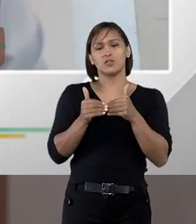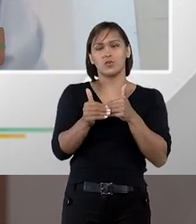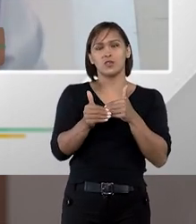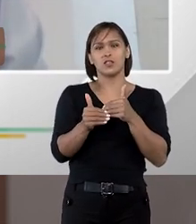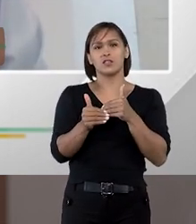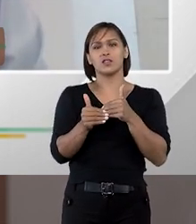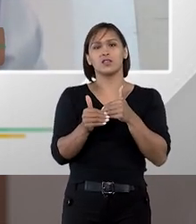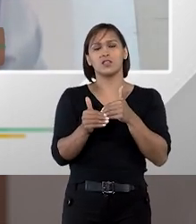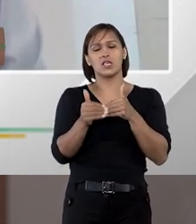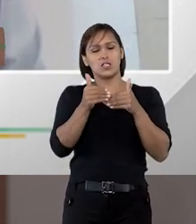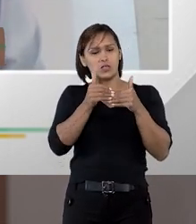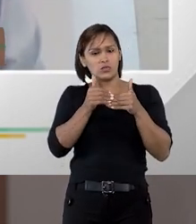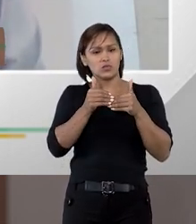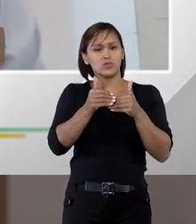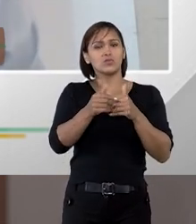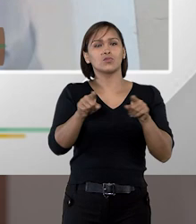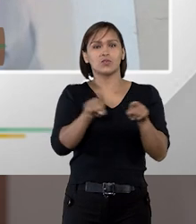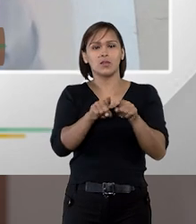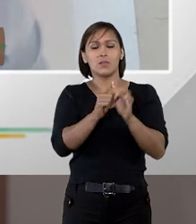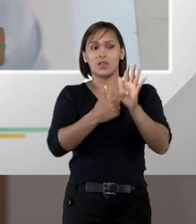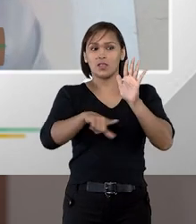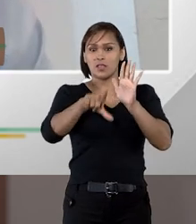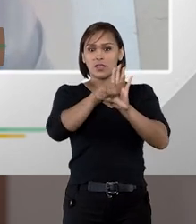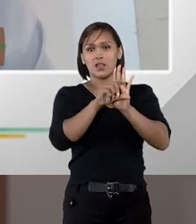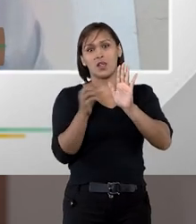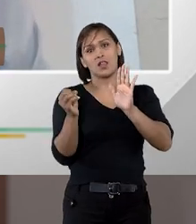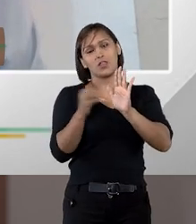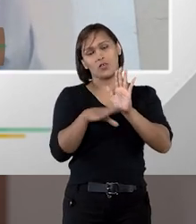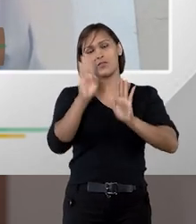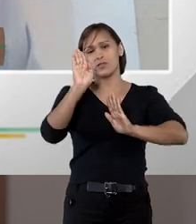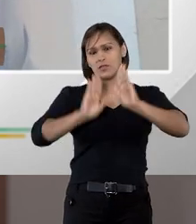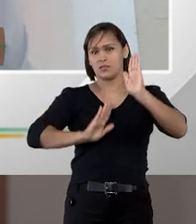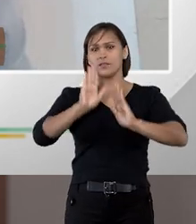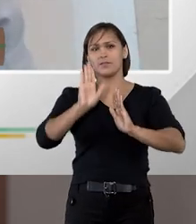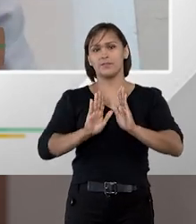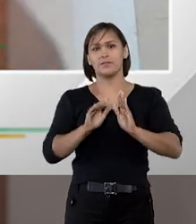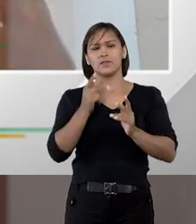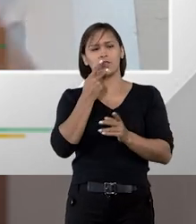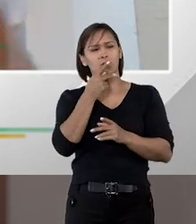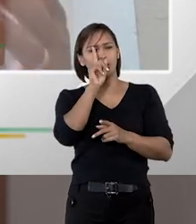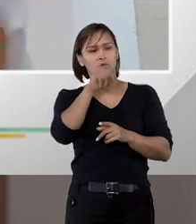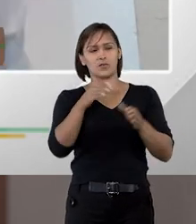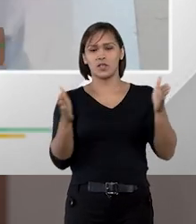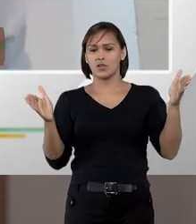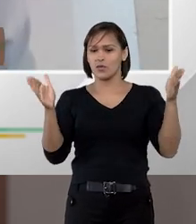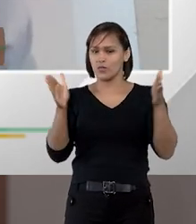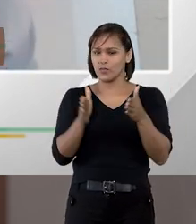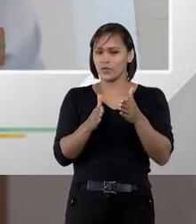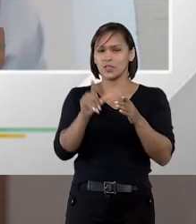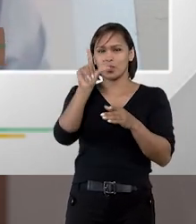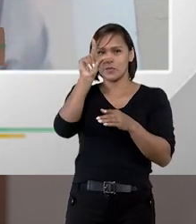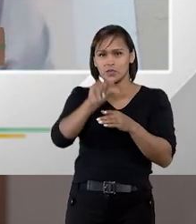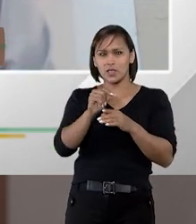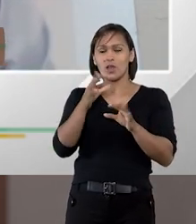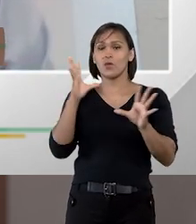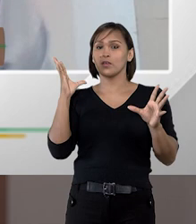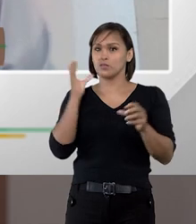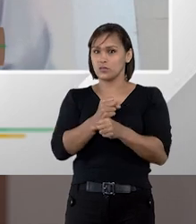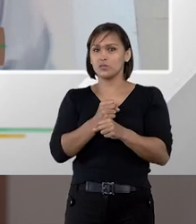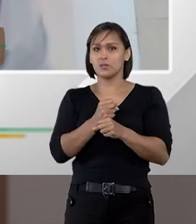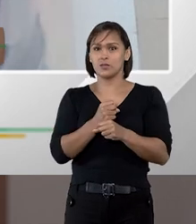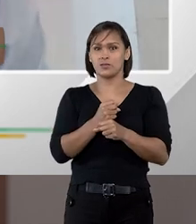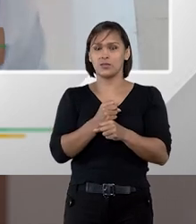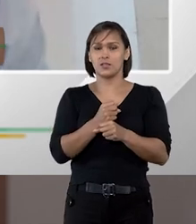ainda no início paulatinamente em relação à nova lei como eu estou vendo que o nosso tempo está um pouquinho curto e